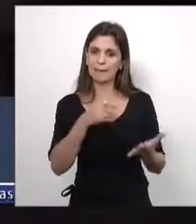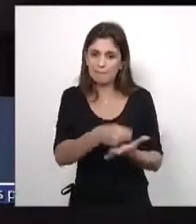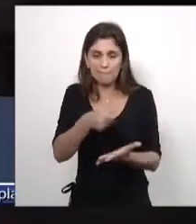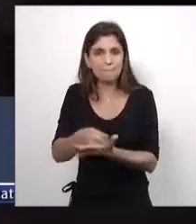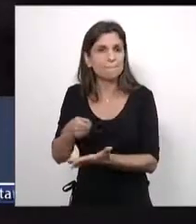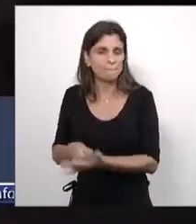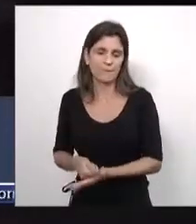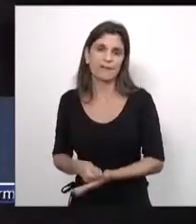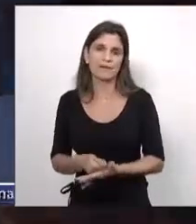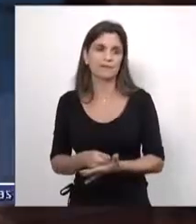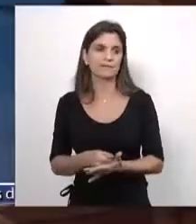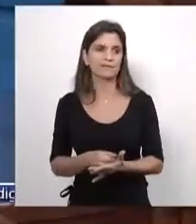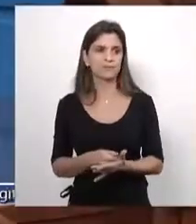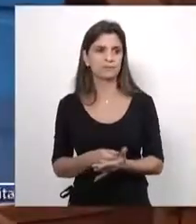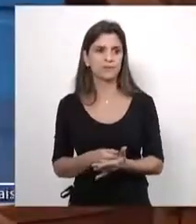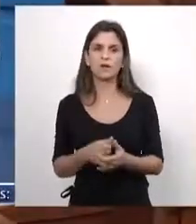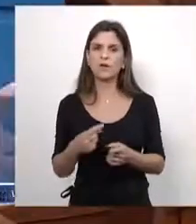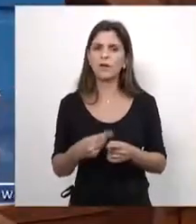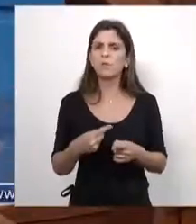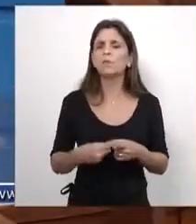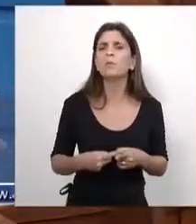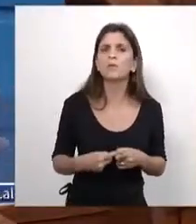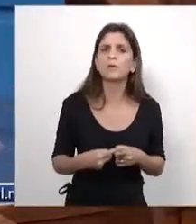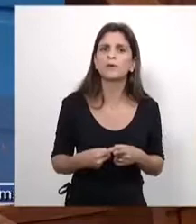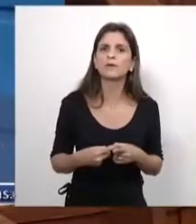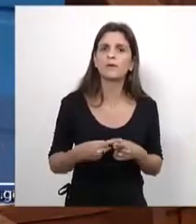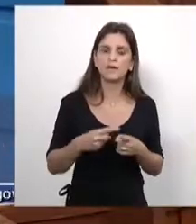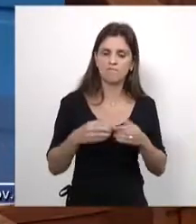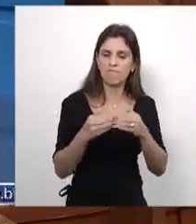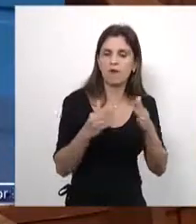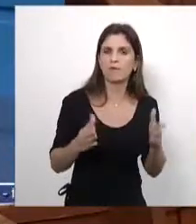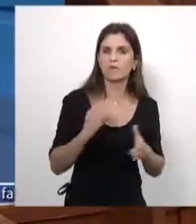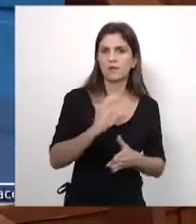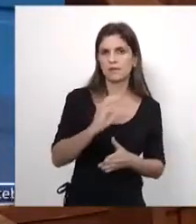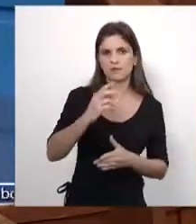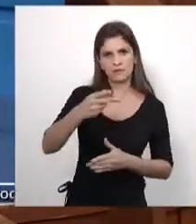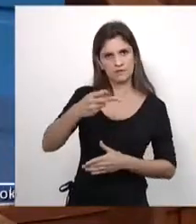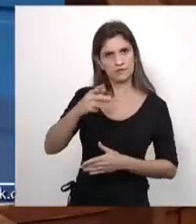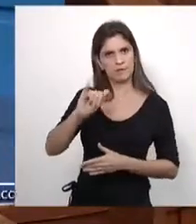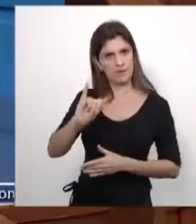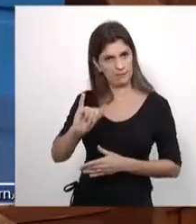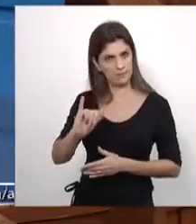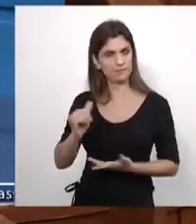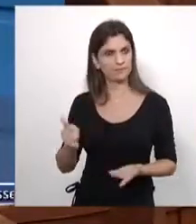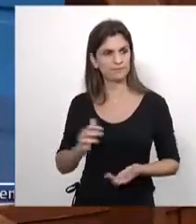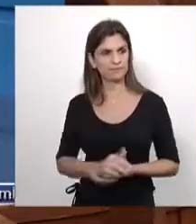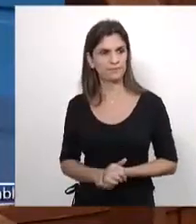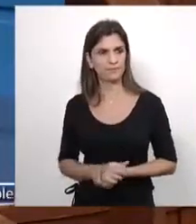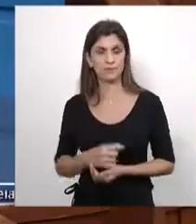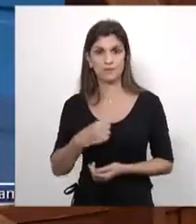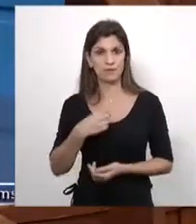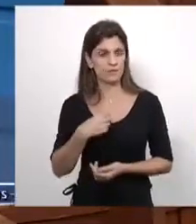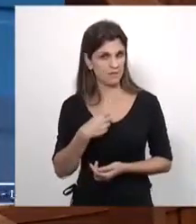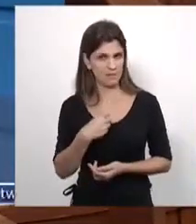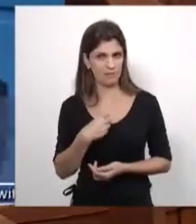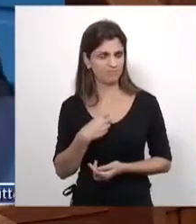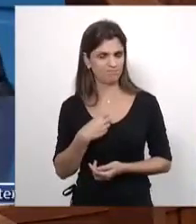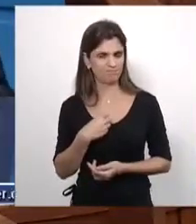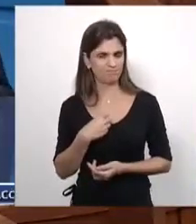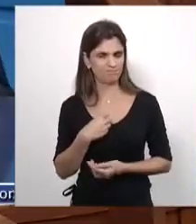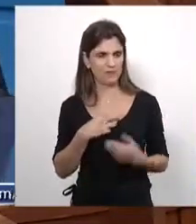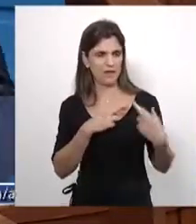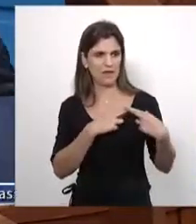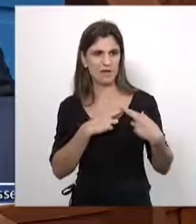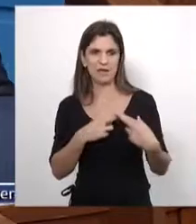para a gente vir instaurar uma CPI e dizer, vamos fazer levantamento. Volto a dizer, não estou fazendo aqui o papel